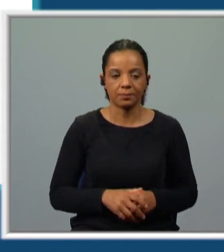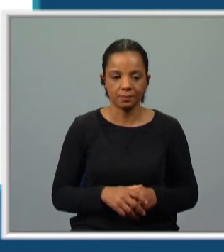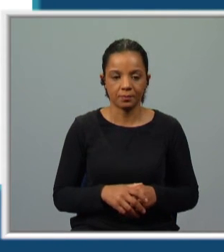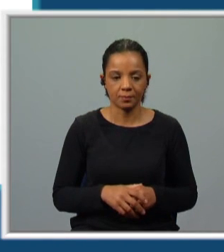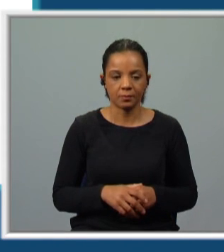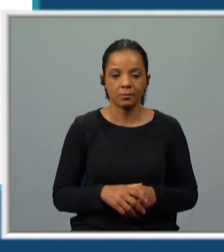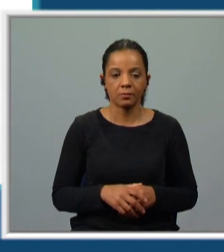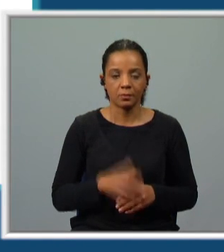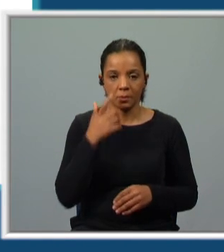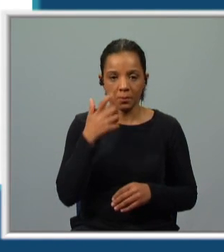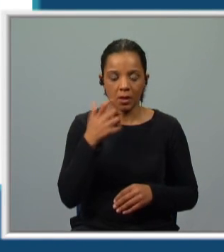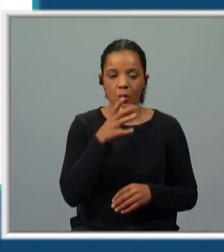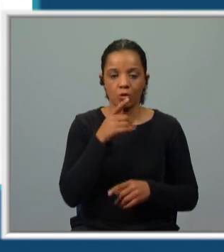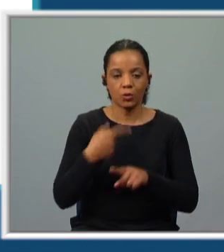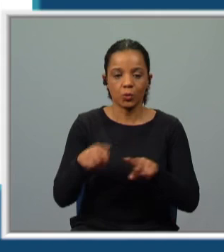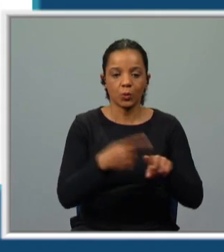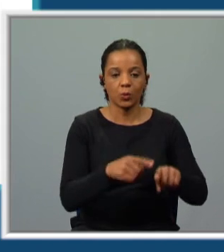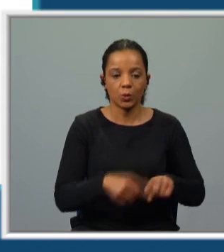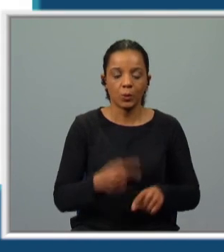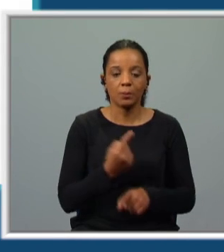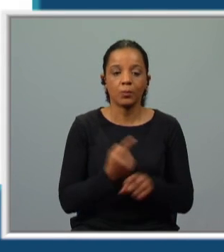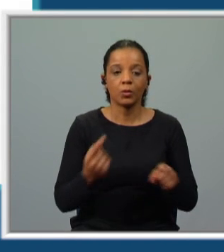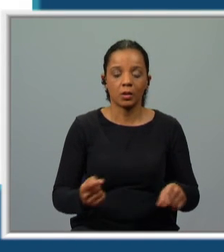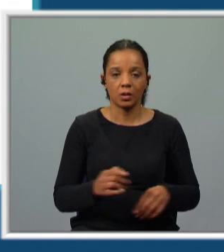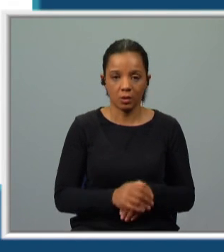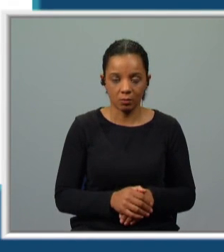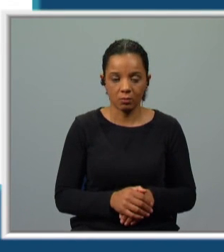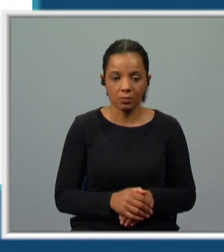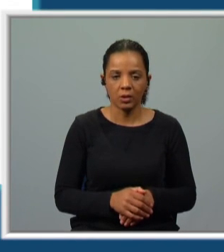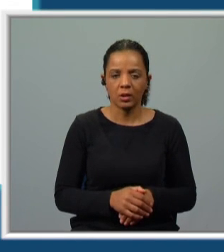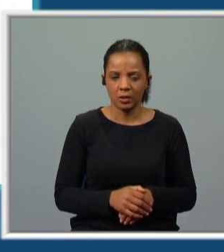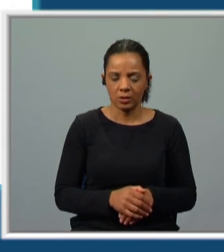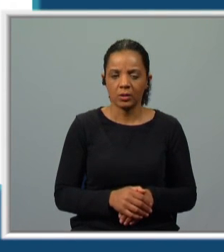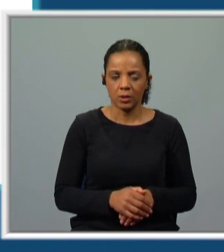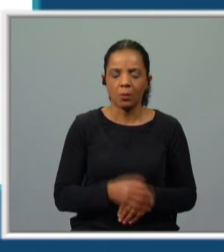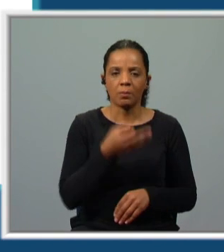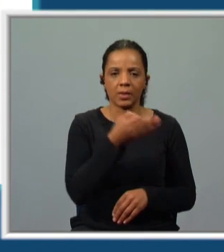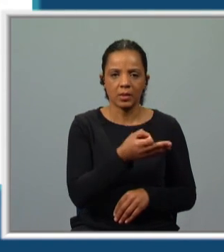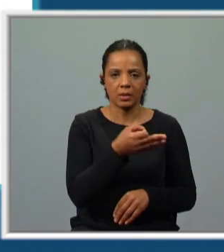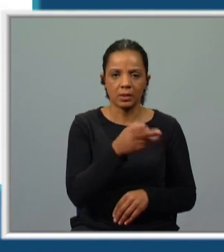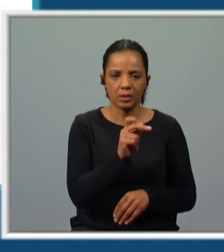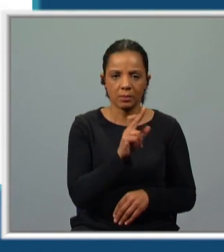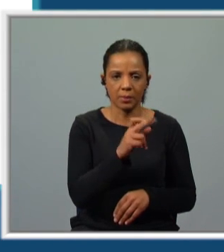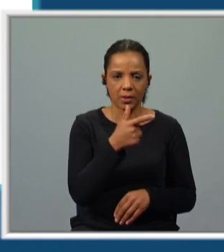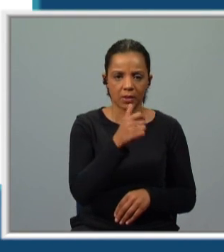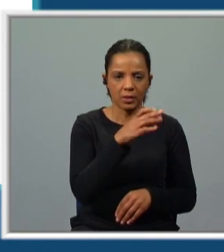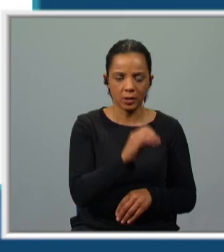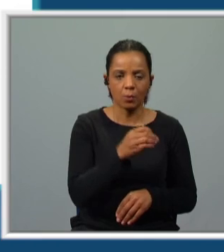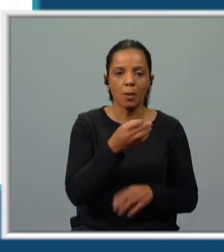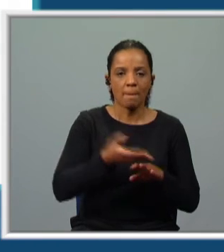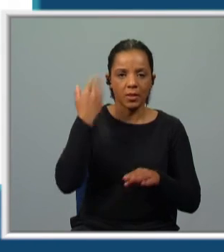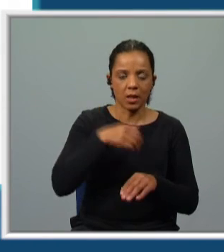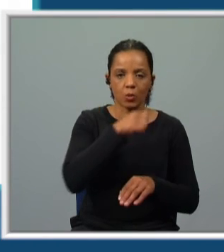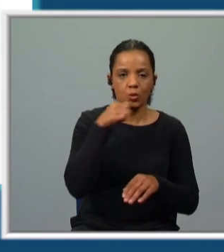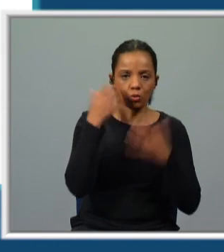Estão sublinhadas com cores diferentes porque estão classificadas. Então, participe o passado, o azul mais escuro.